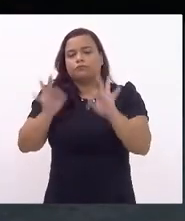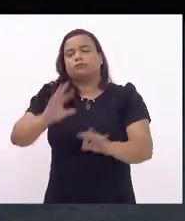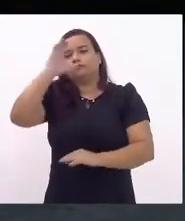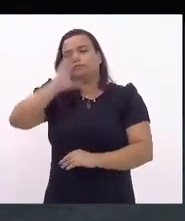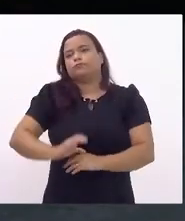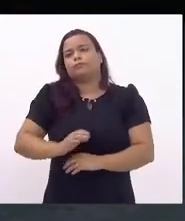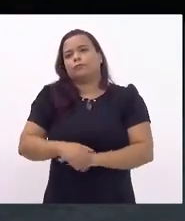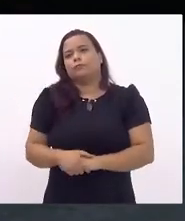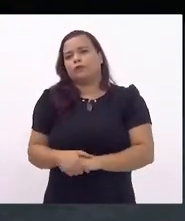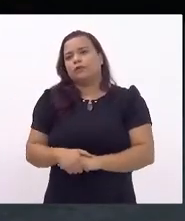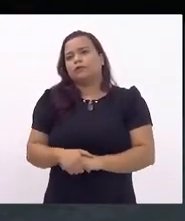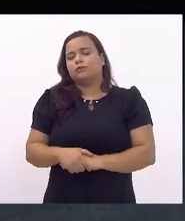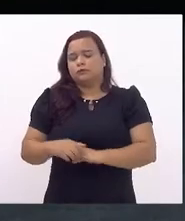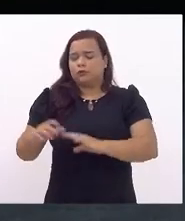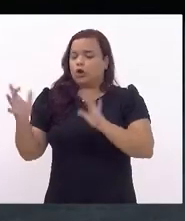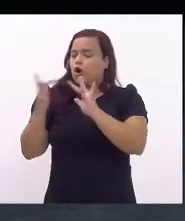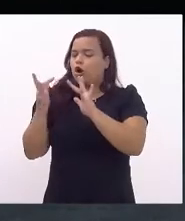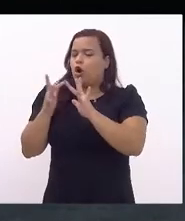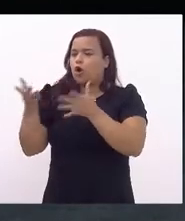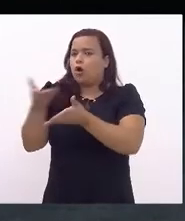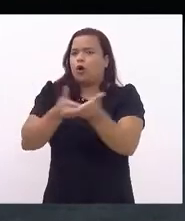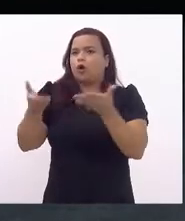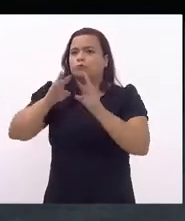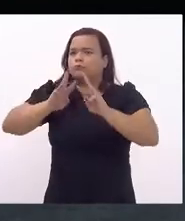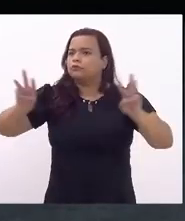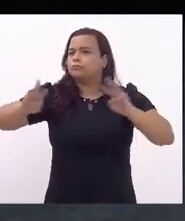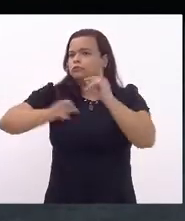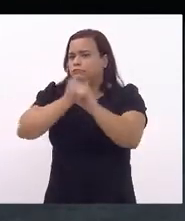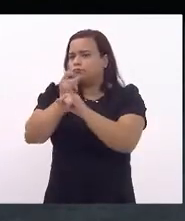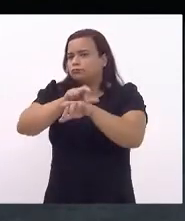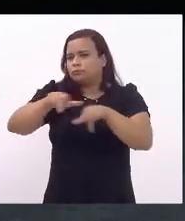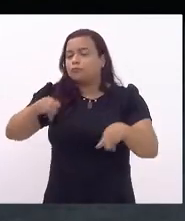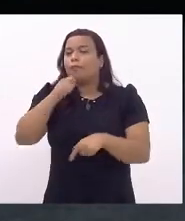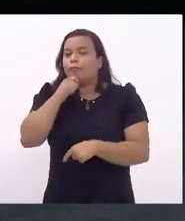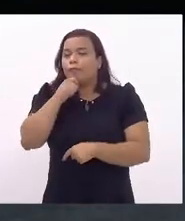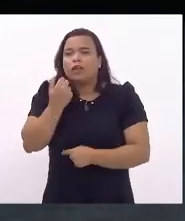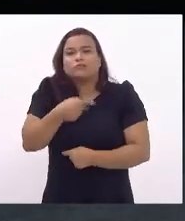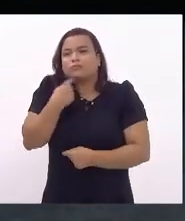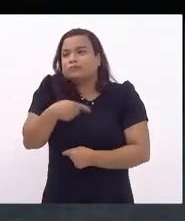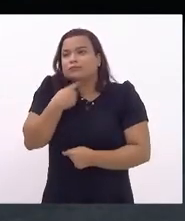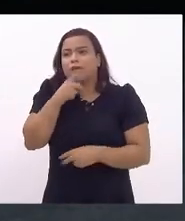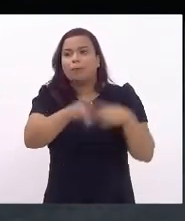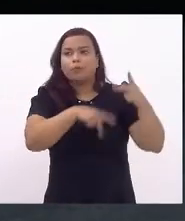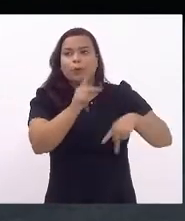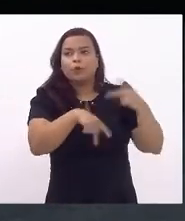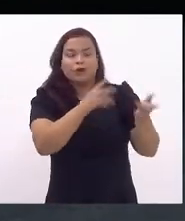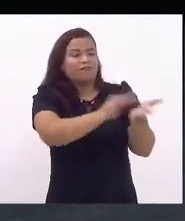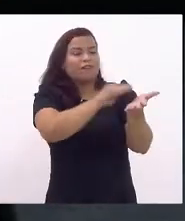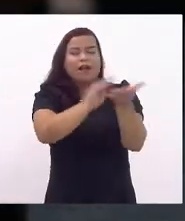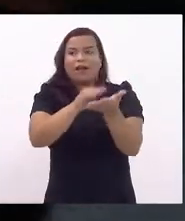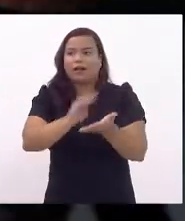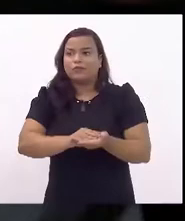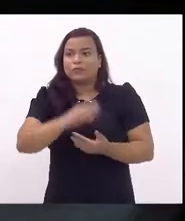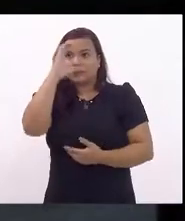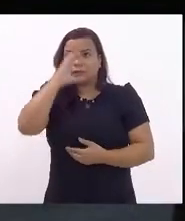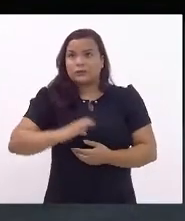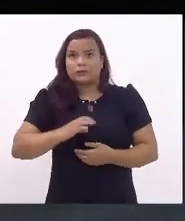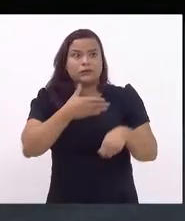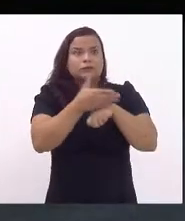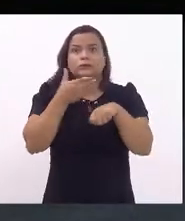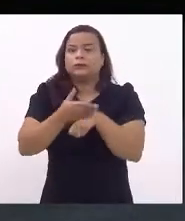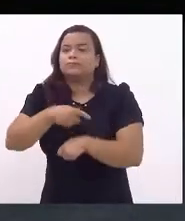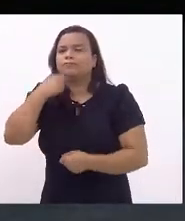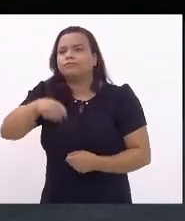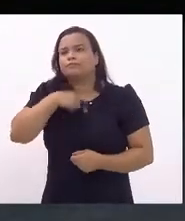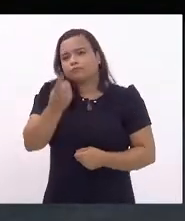Porque sem conectividade hoje, as populações mais carentes não exercem mais a sua cidadania. Então, apenas